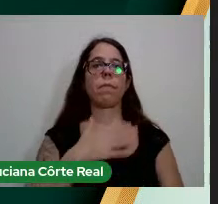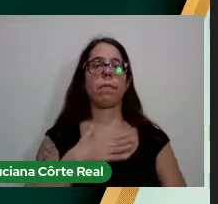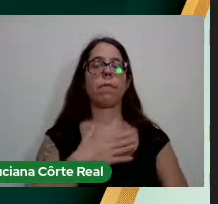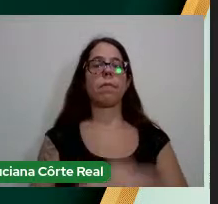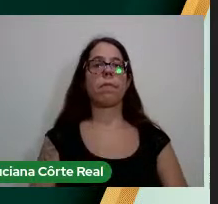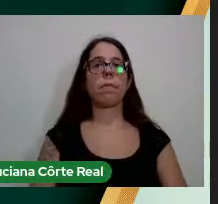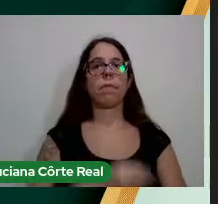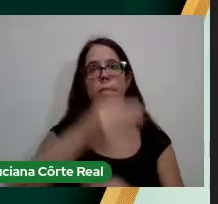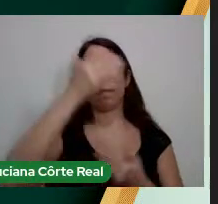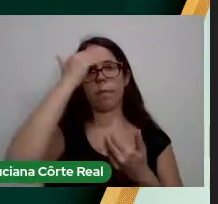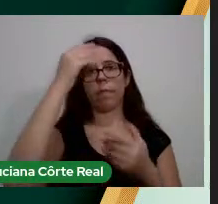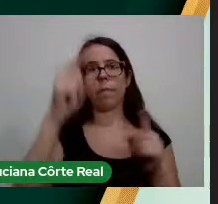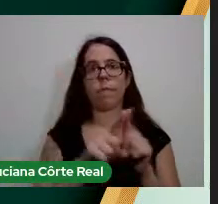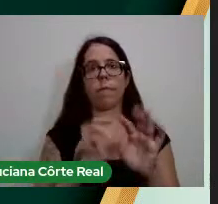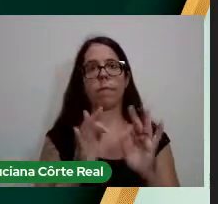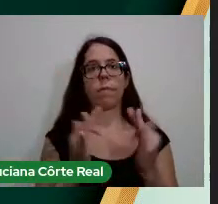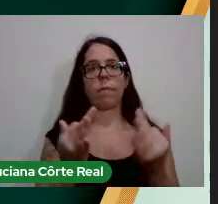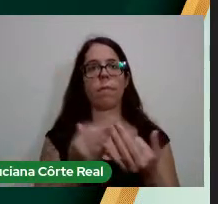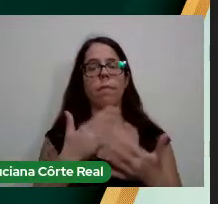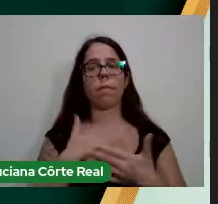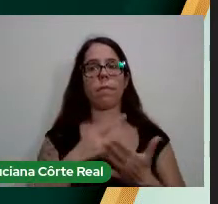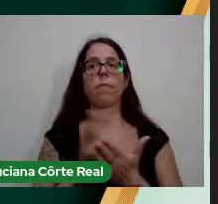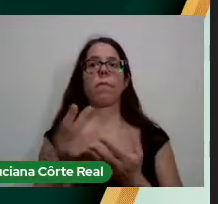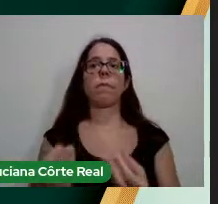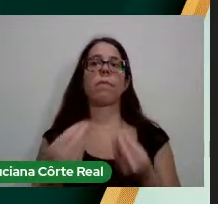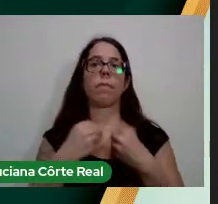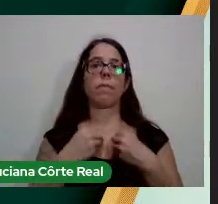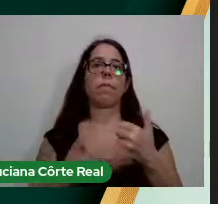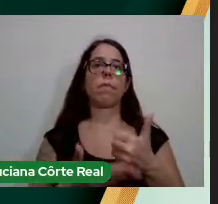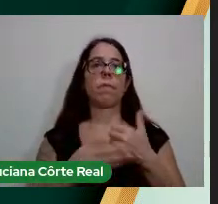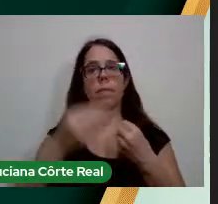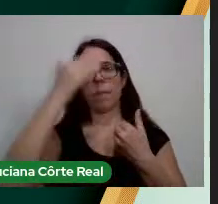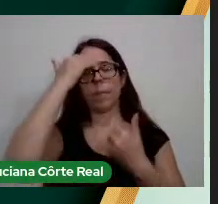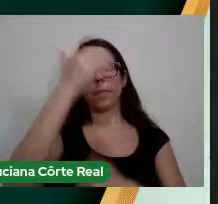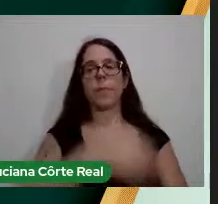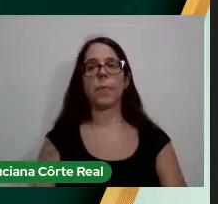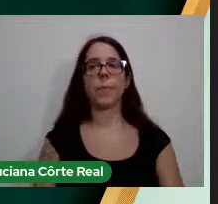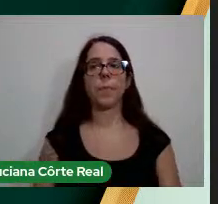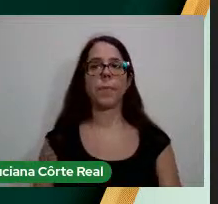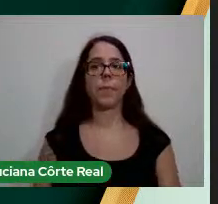muito agradecido a minha família Que sempre me deu todo o suporte Muito obrigada